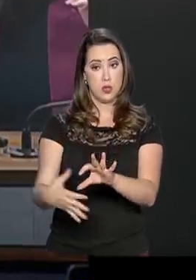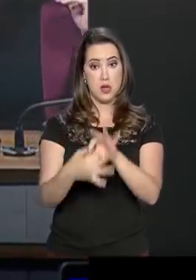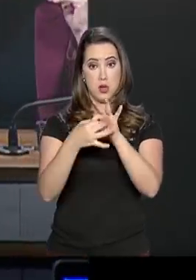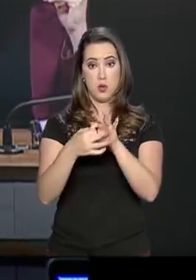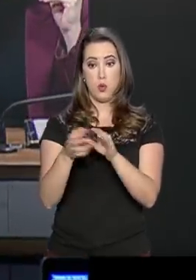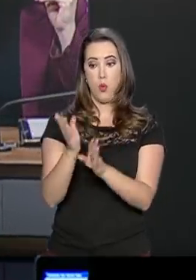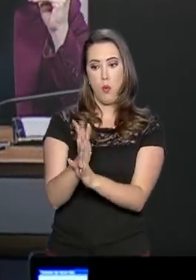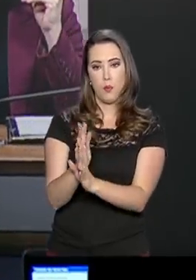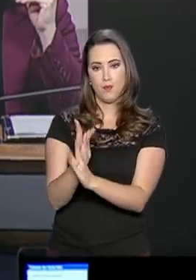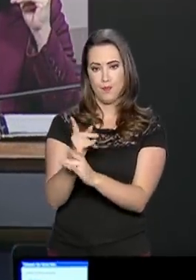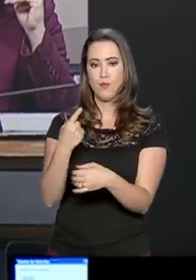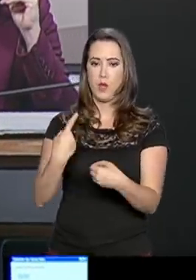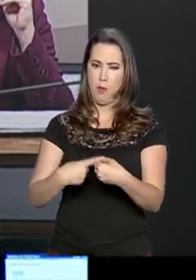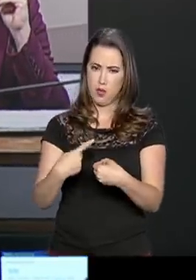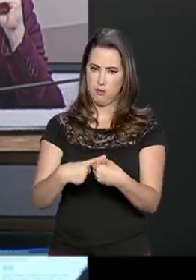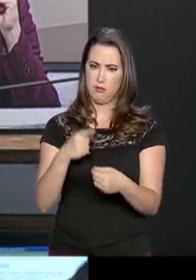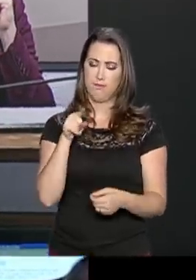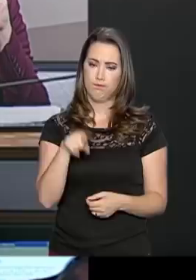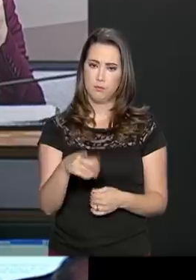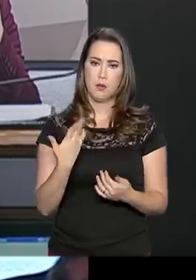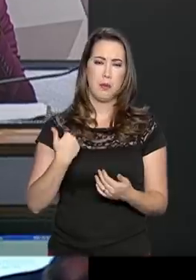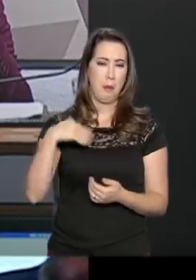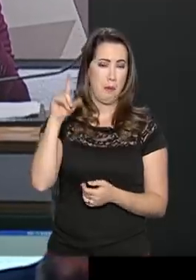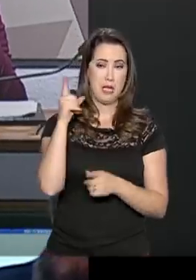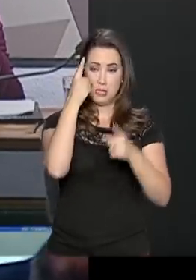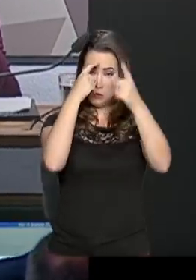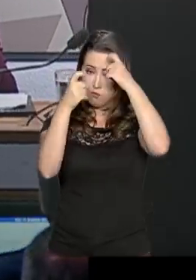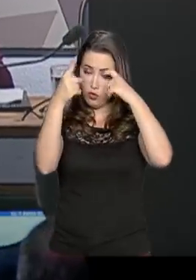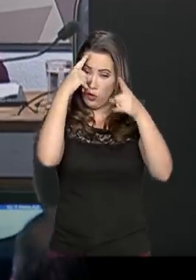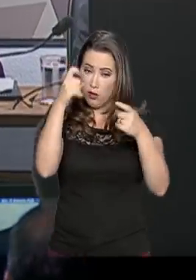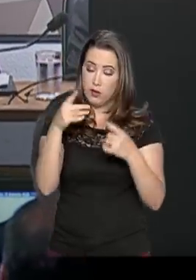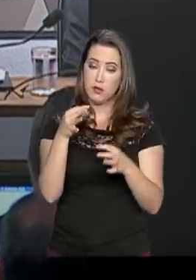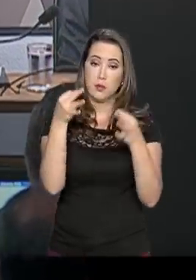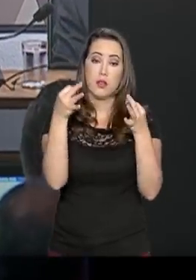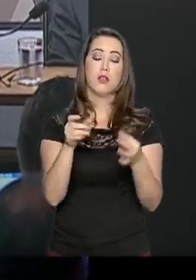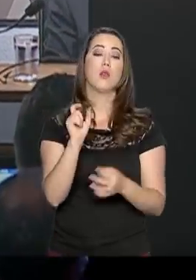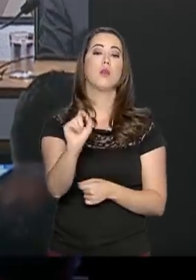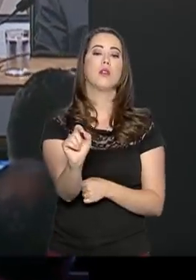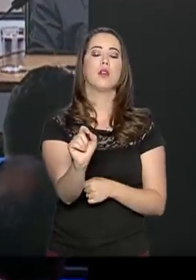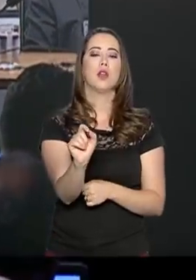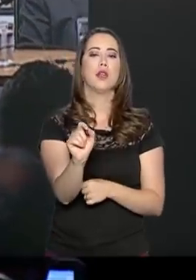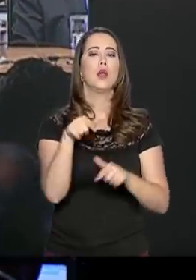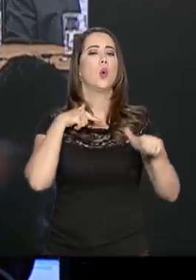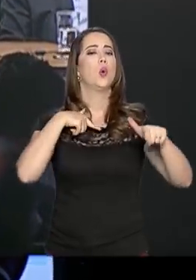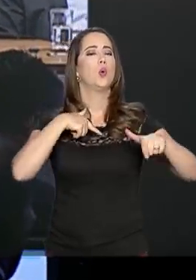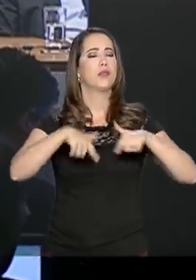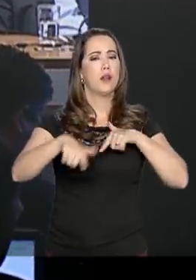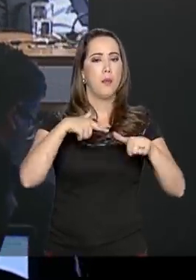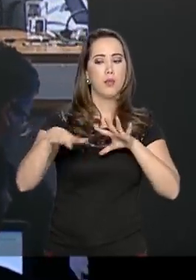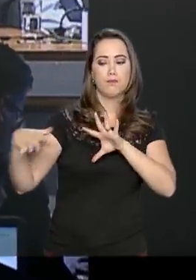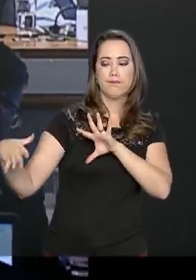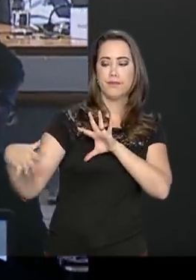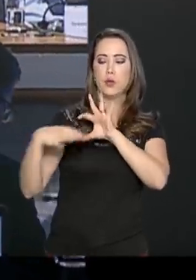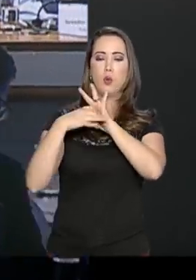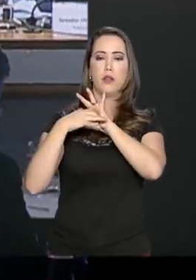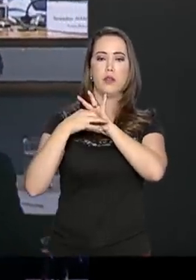de violência, para que haja uma ação consertada entre as forças de segurança